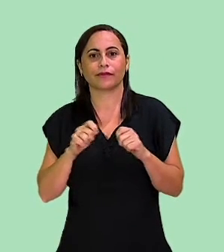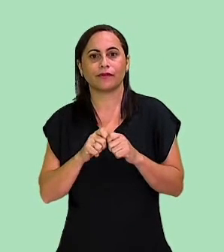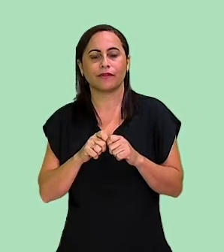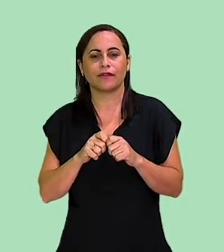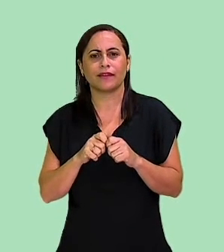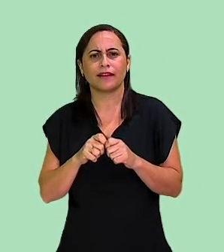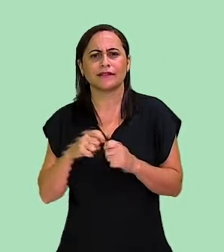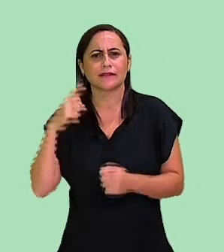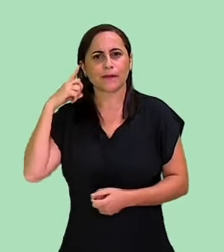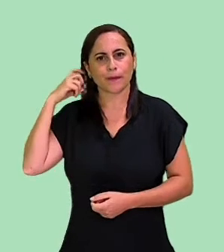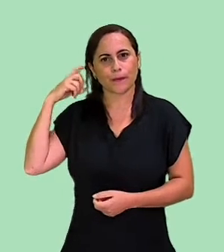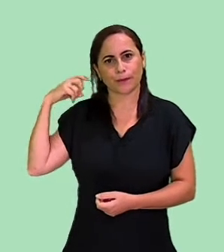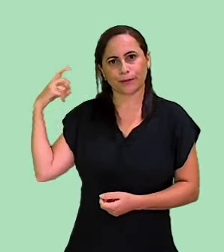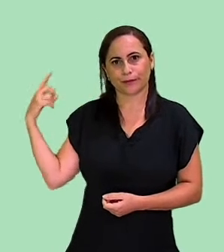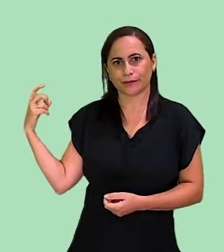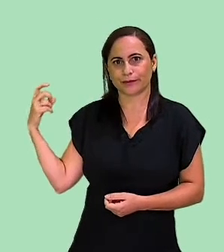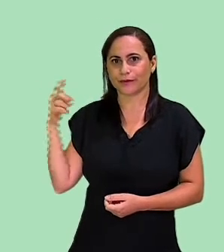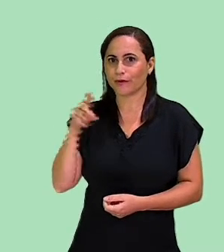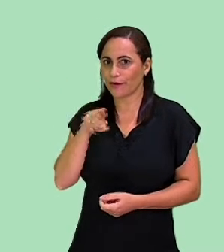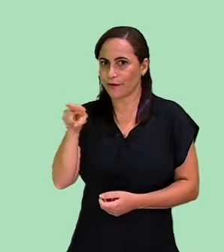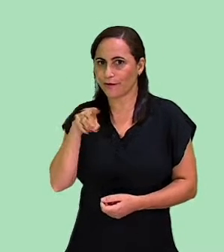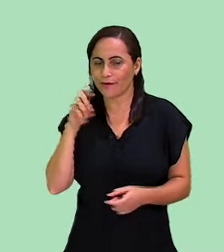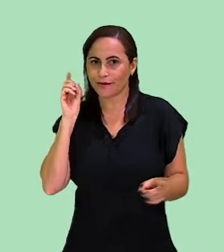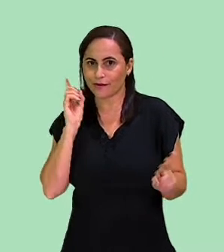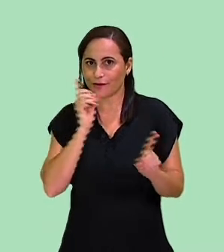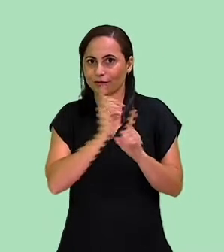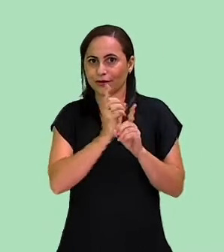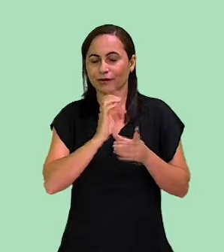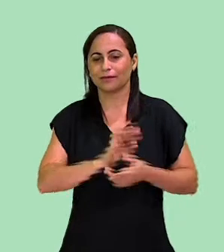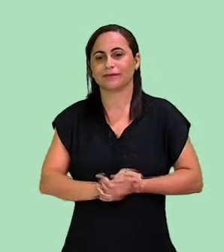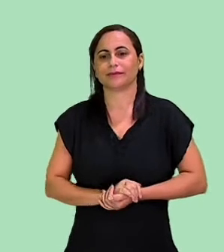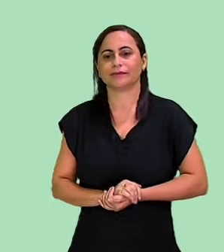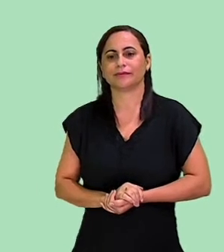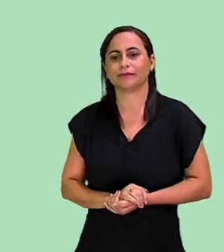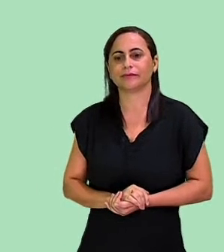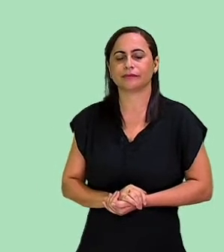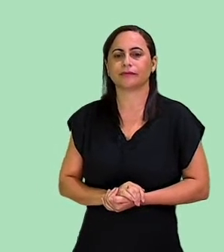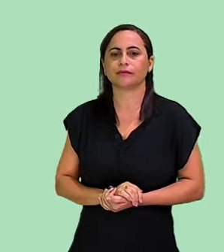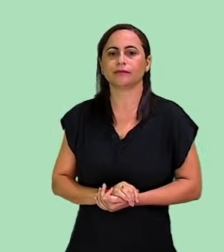vocês terão que adivinhar, hein? Preste atenção na professora Luciana.